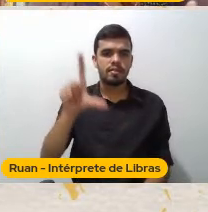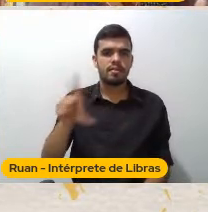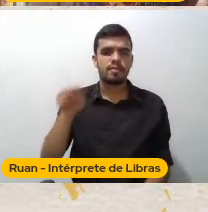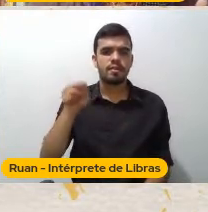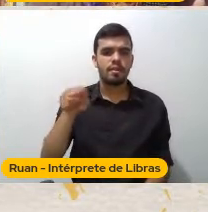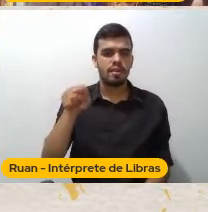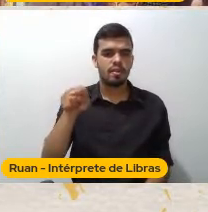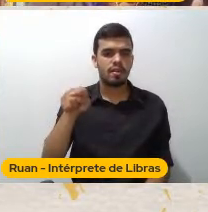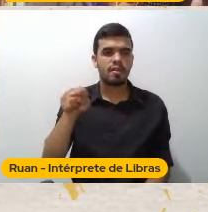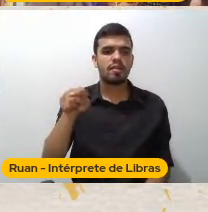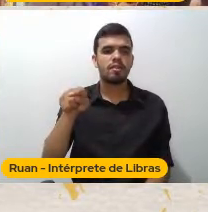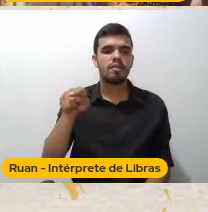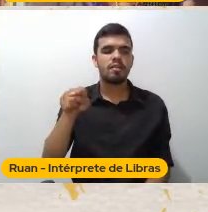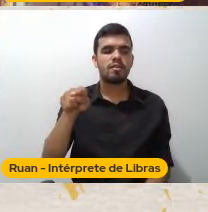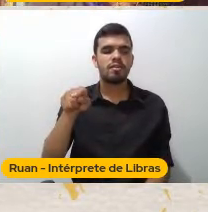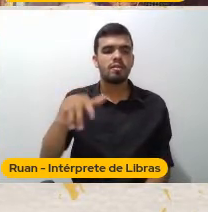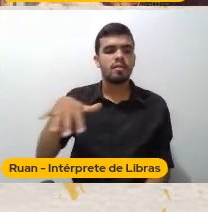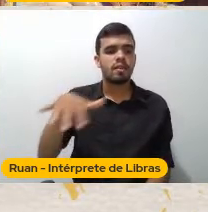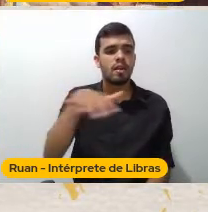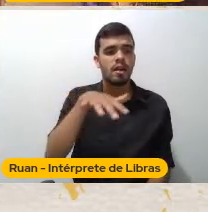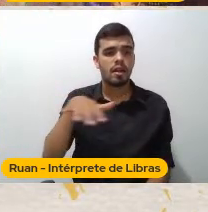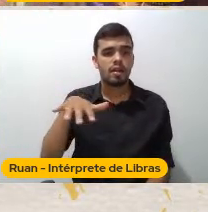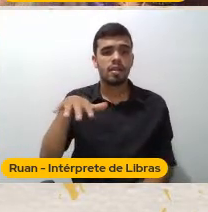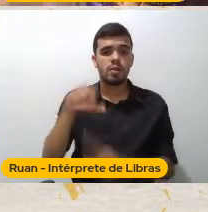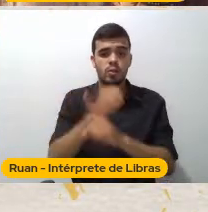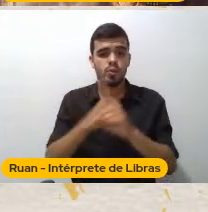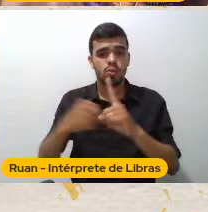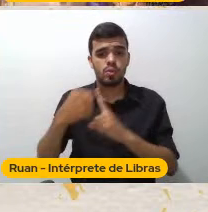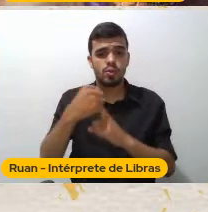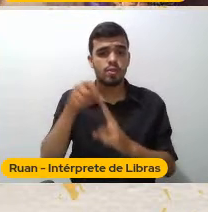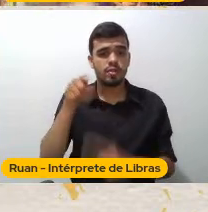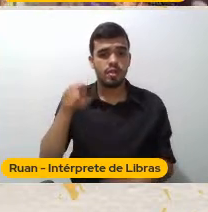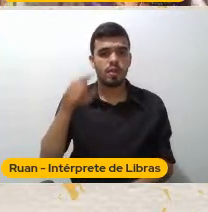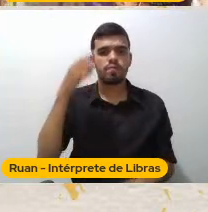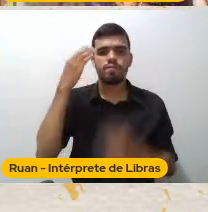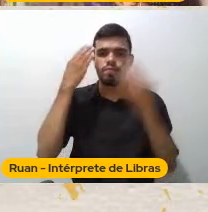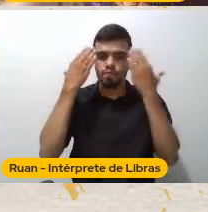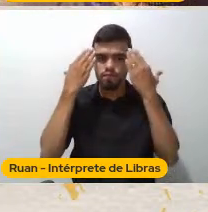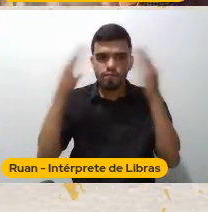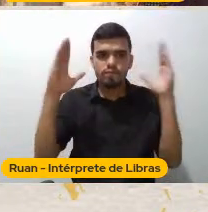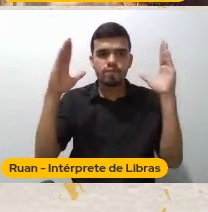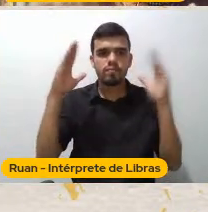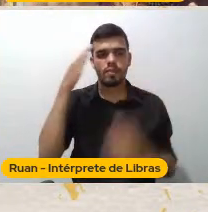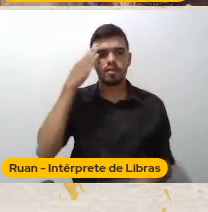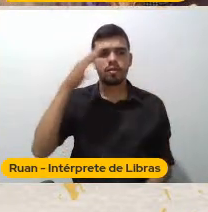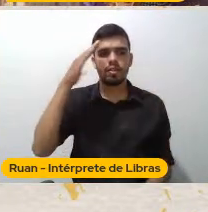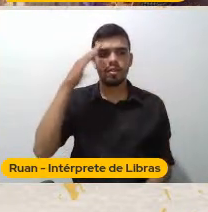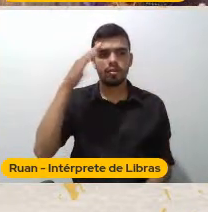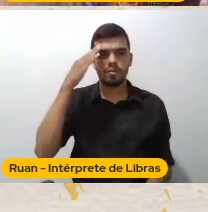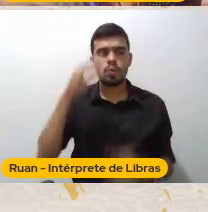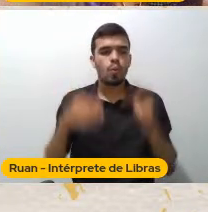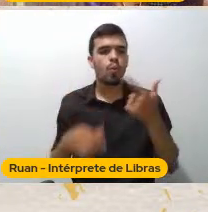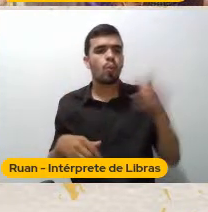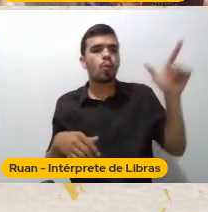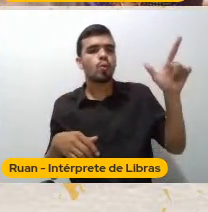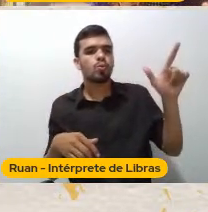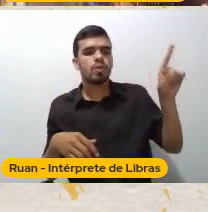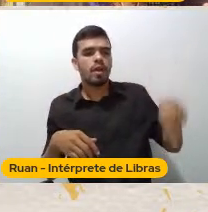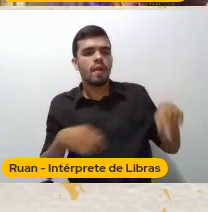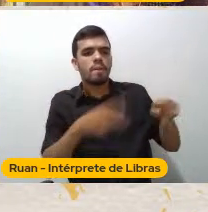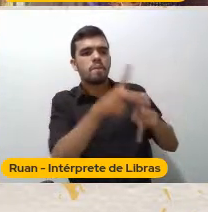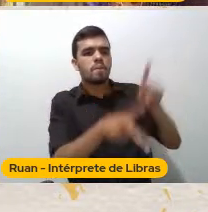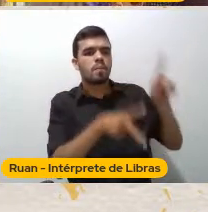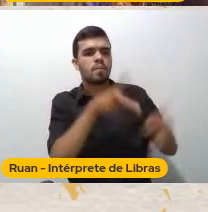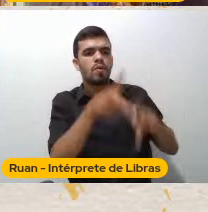social E elas vão trazer Esse outro Como povo bárbaro Vai trazer esse outro homem